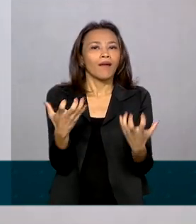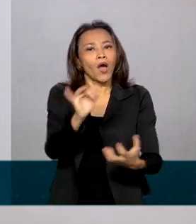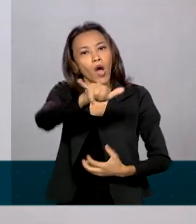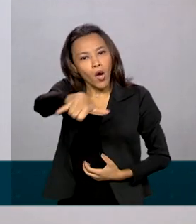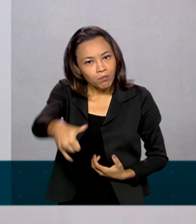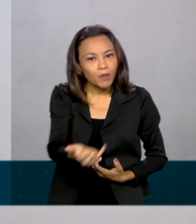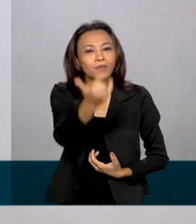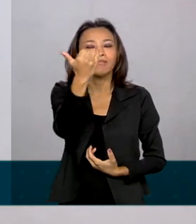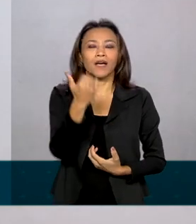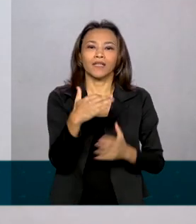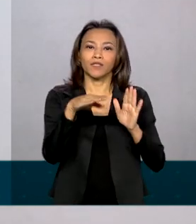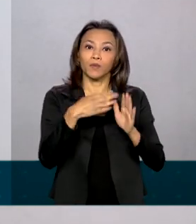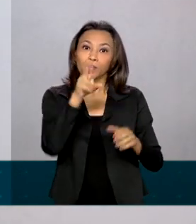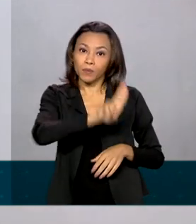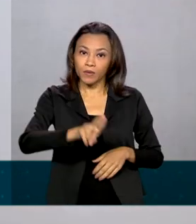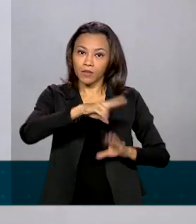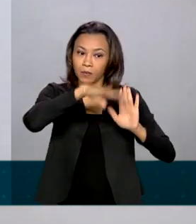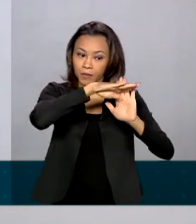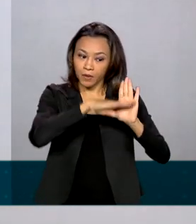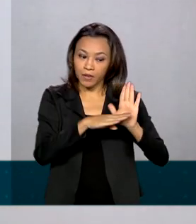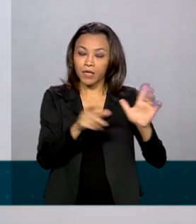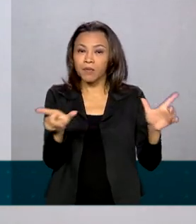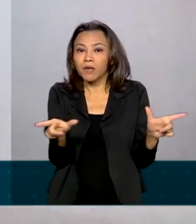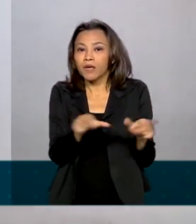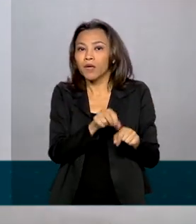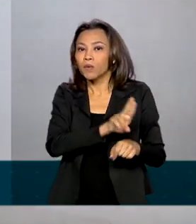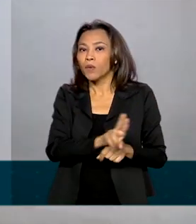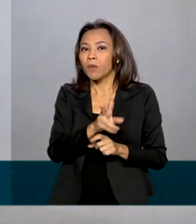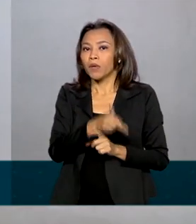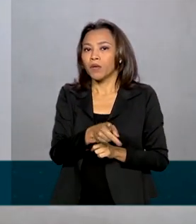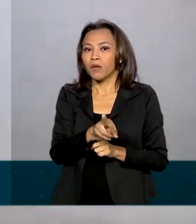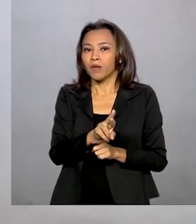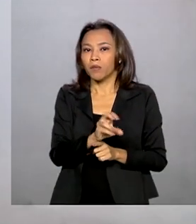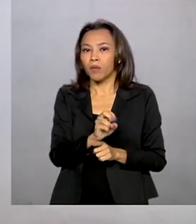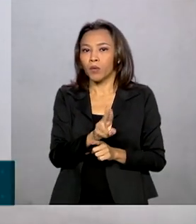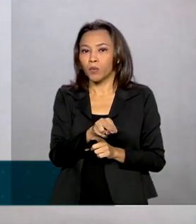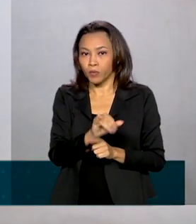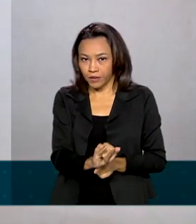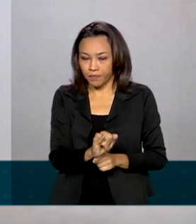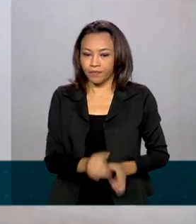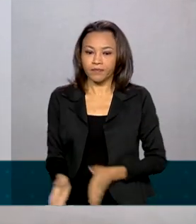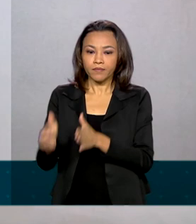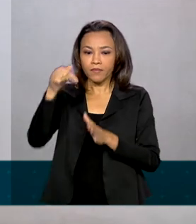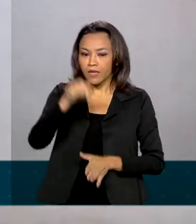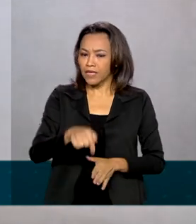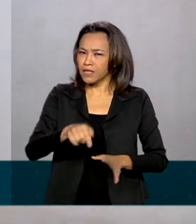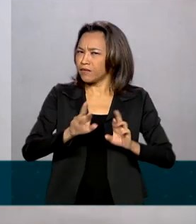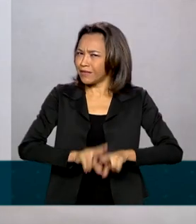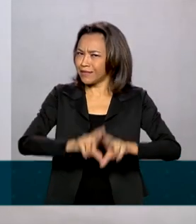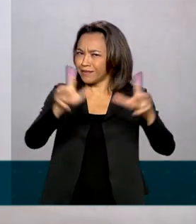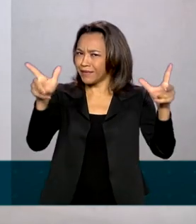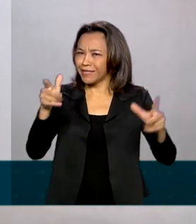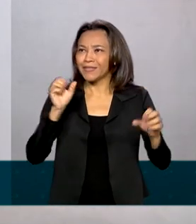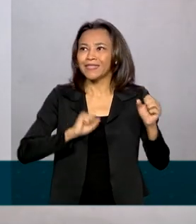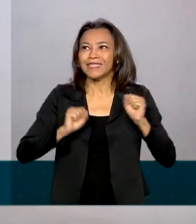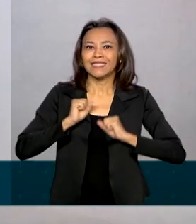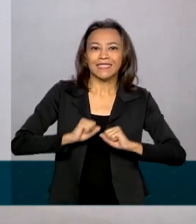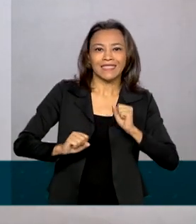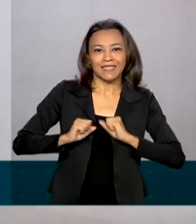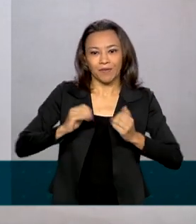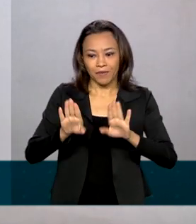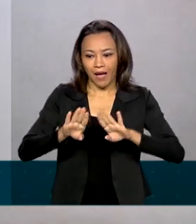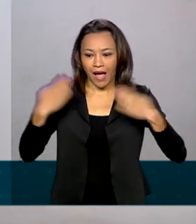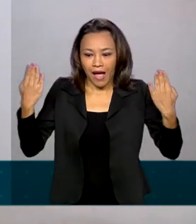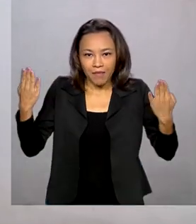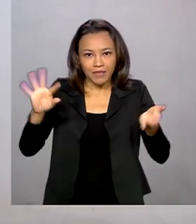programa Universidade para Todos, o ProUni. Esse ano não vai ser diferente, é uma expectativa muito grande quando as inscrições estão